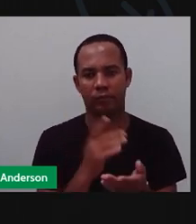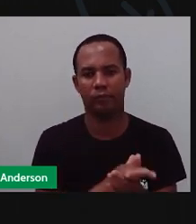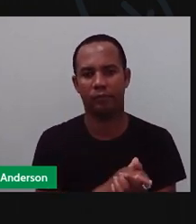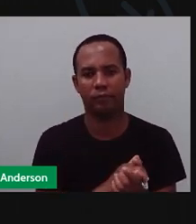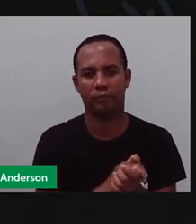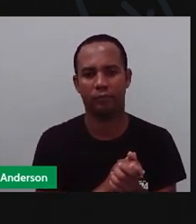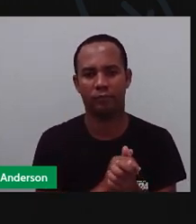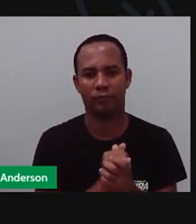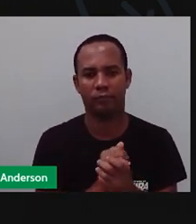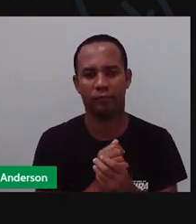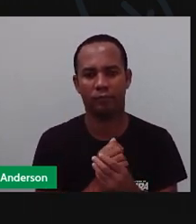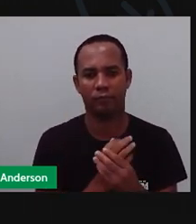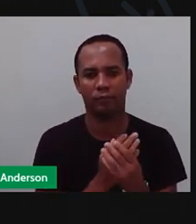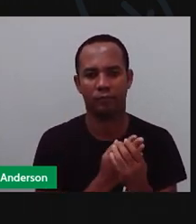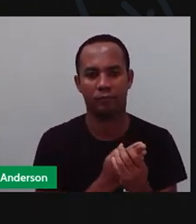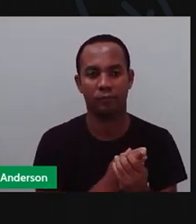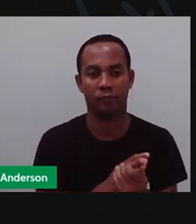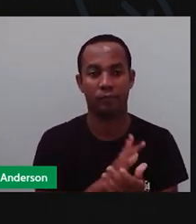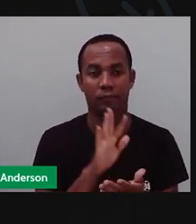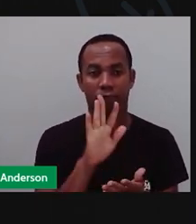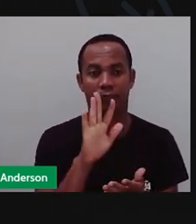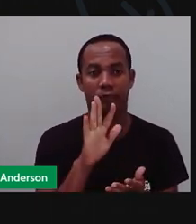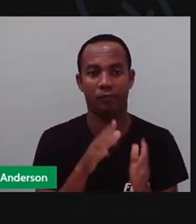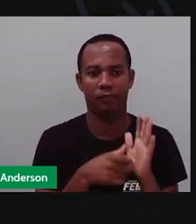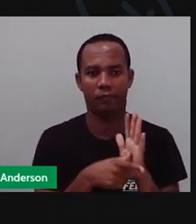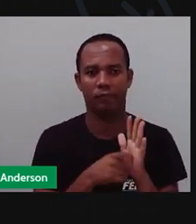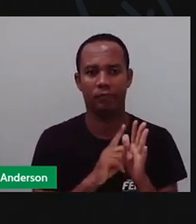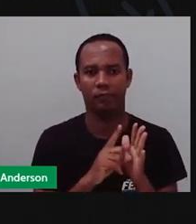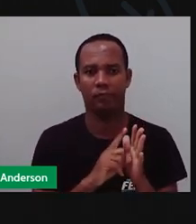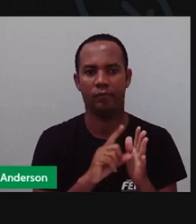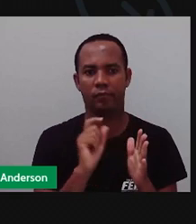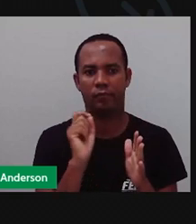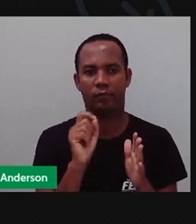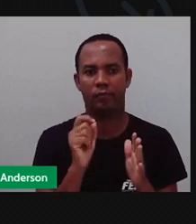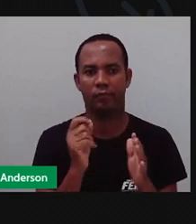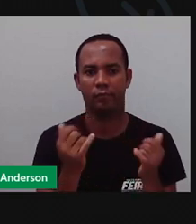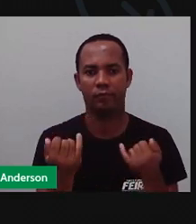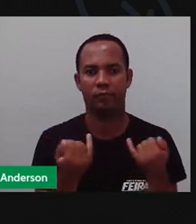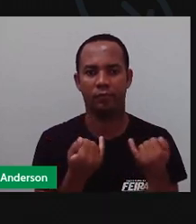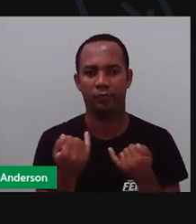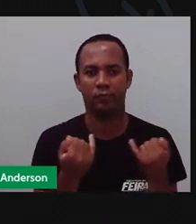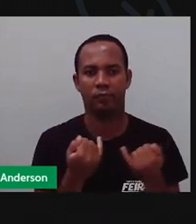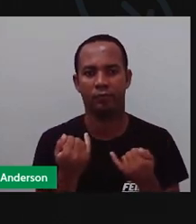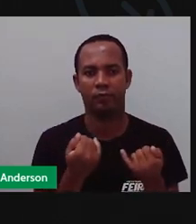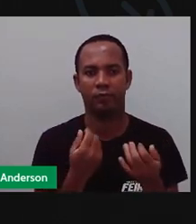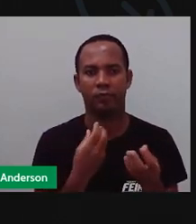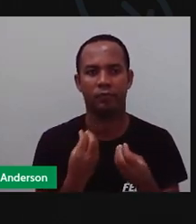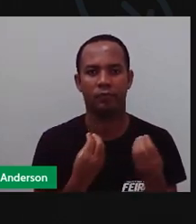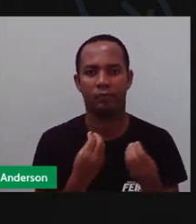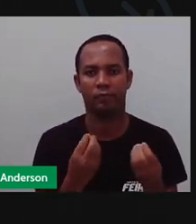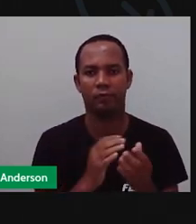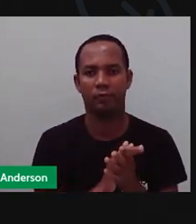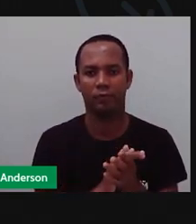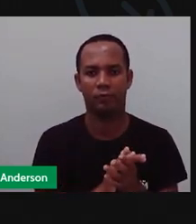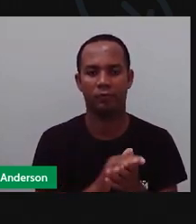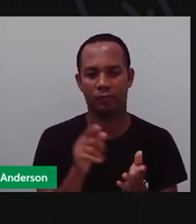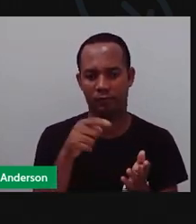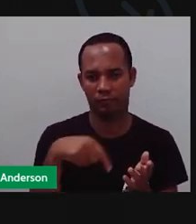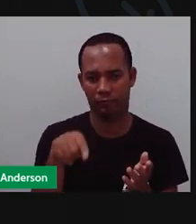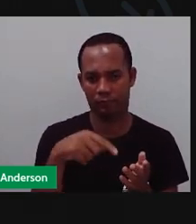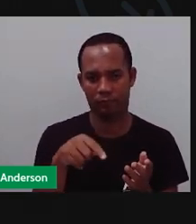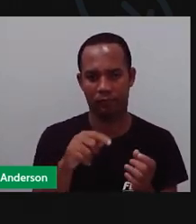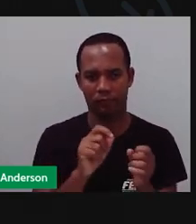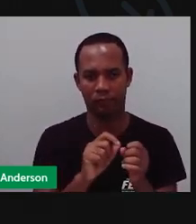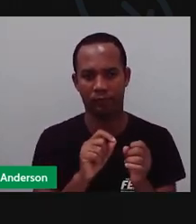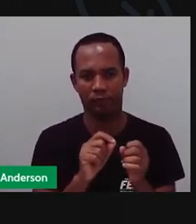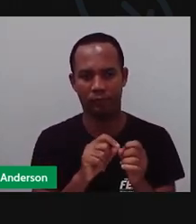esse gráfico pra vocês. Só que, antes disso, a Pró vai passar algumas informações com relação ao gráfico. Pra gente fazer um gráfico, eu